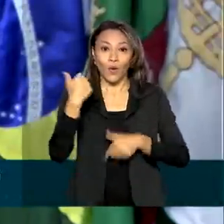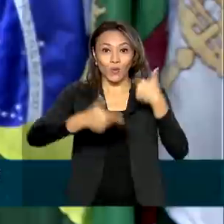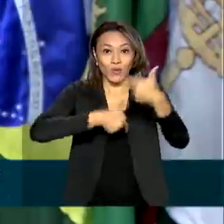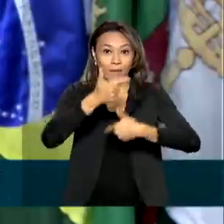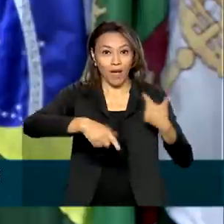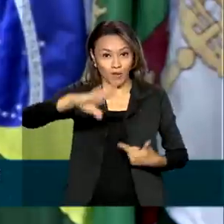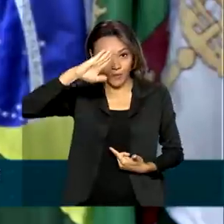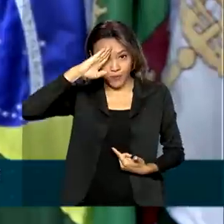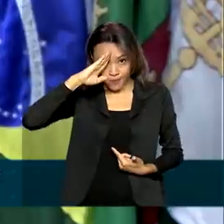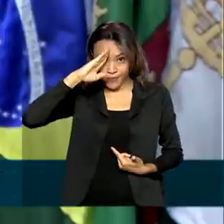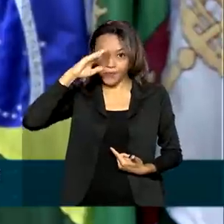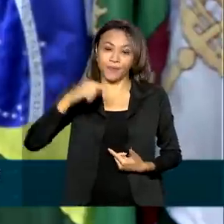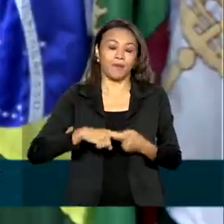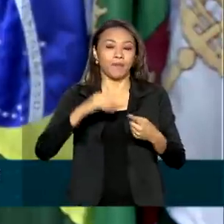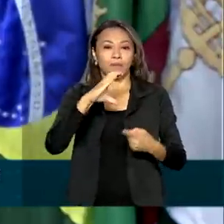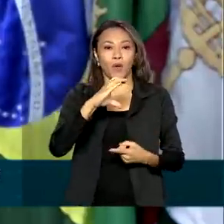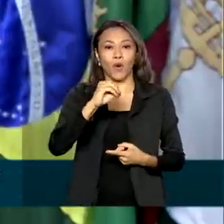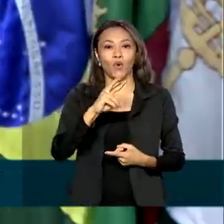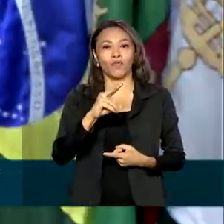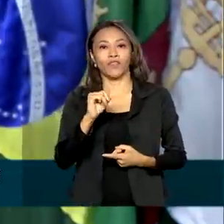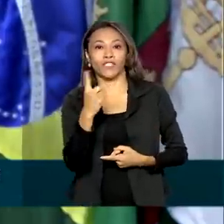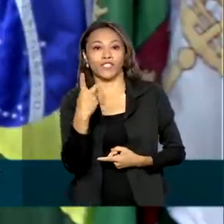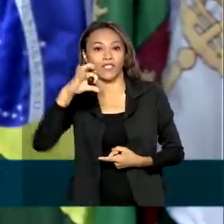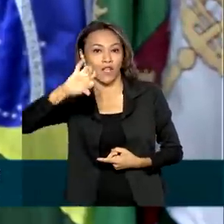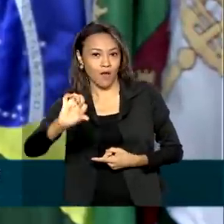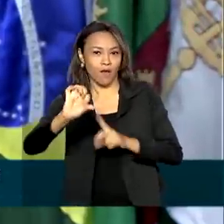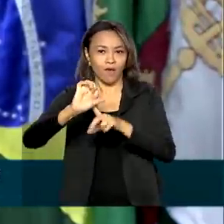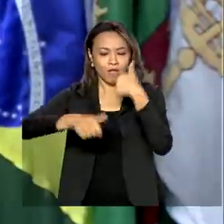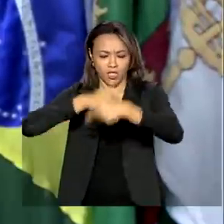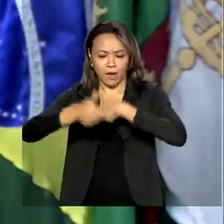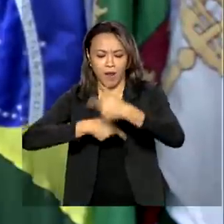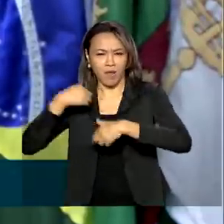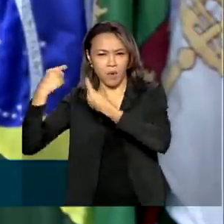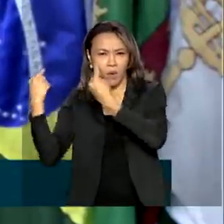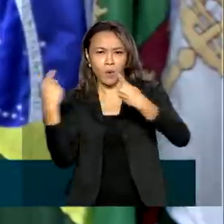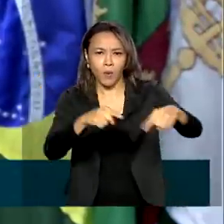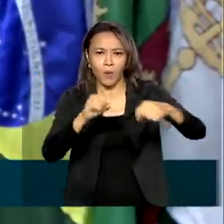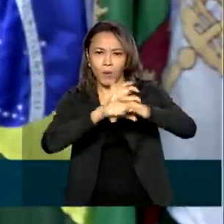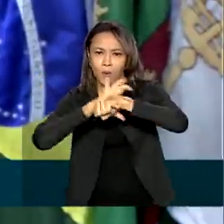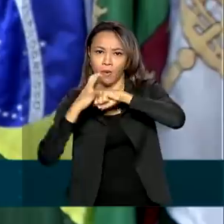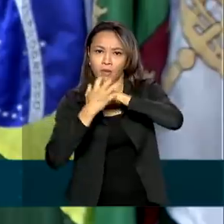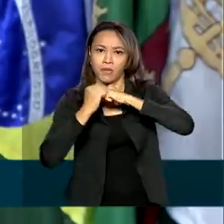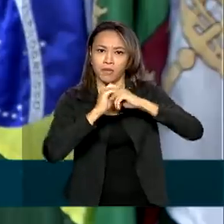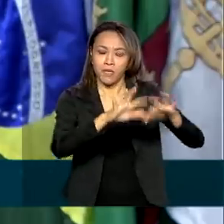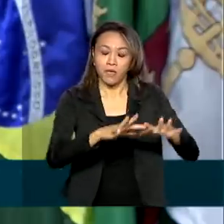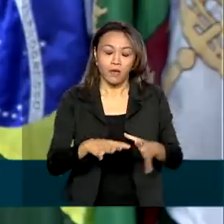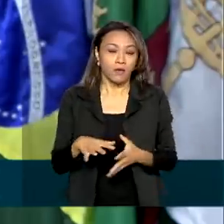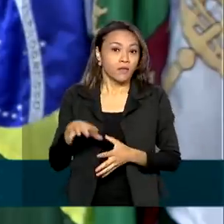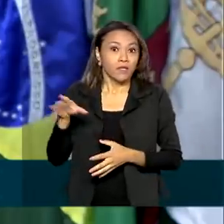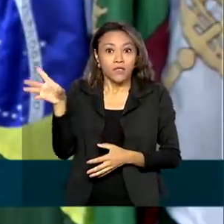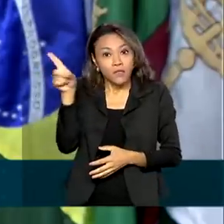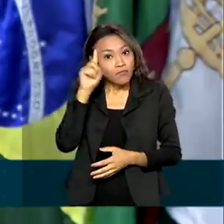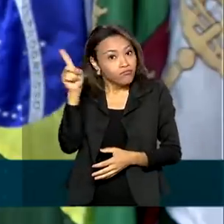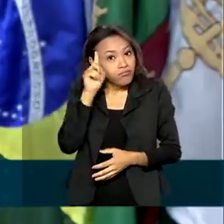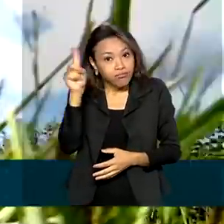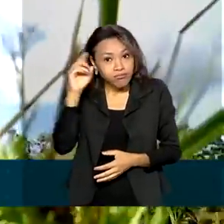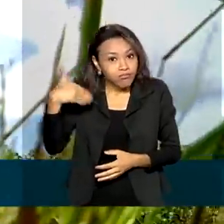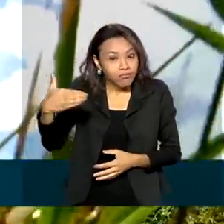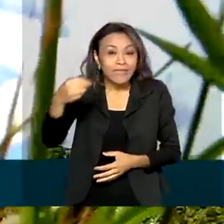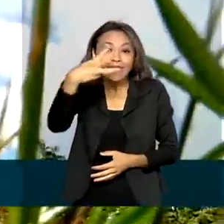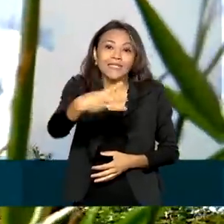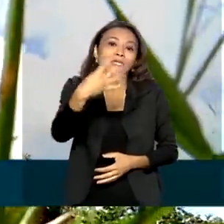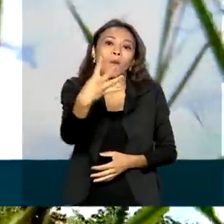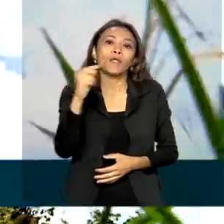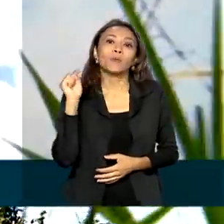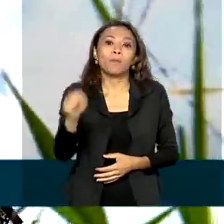basicamente, é a Operação Covid-19, que é o combate à pandemia, onde nós movimentamos diariamente 34 mil militares.